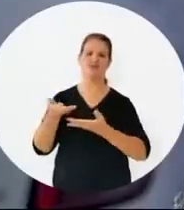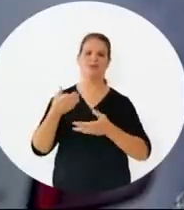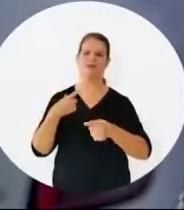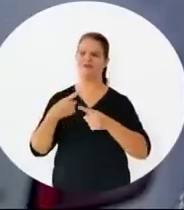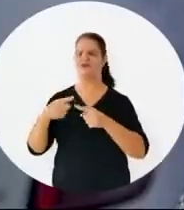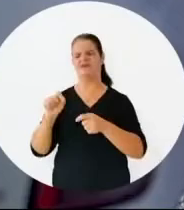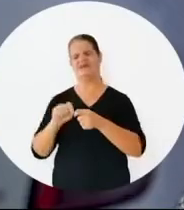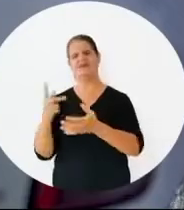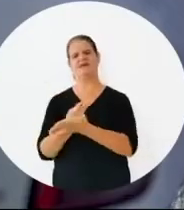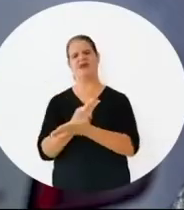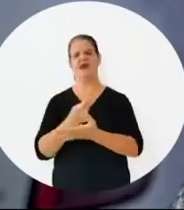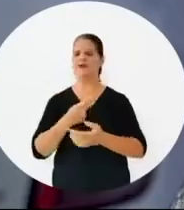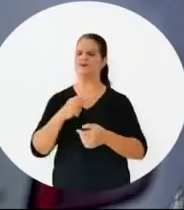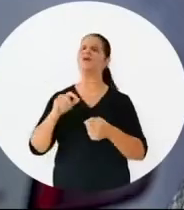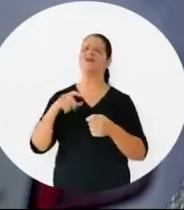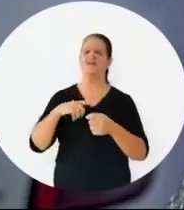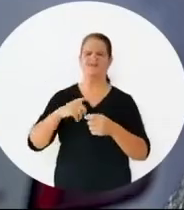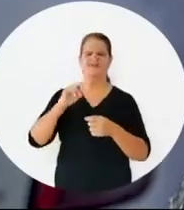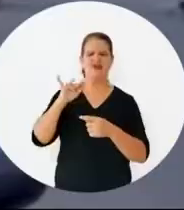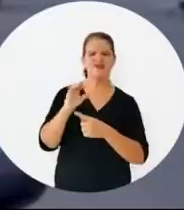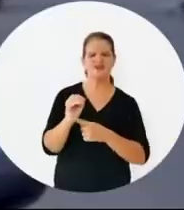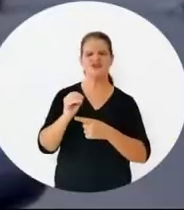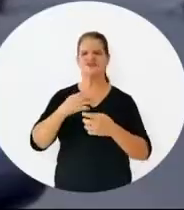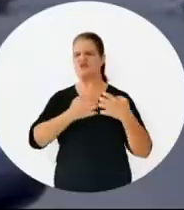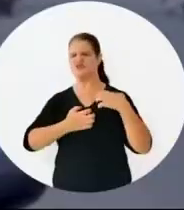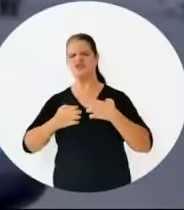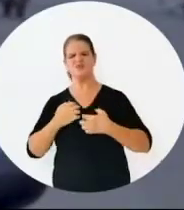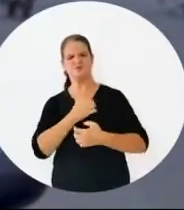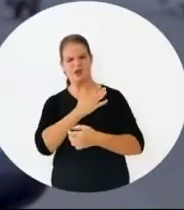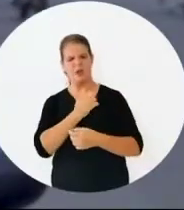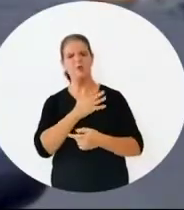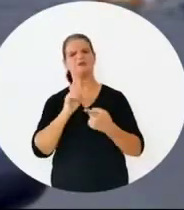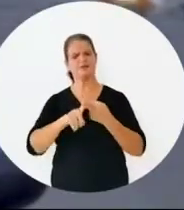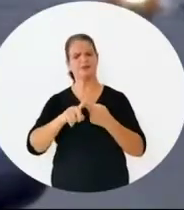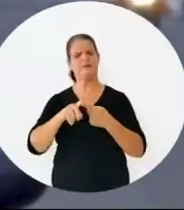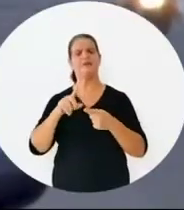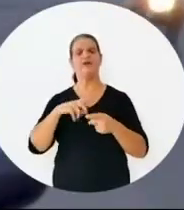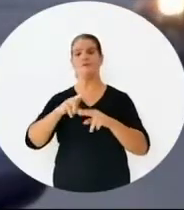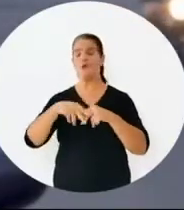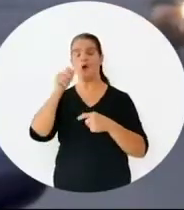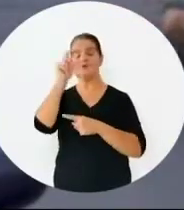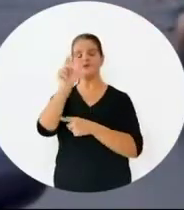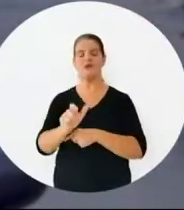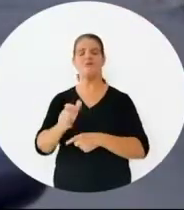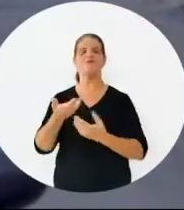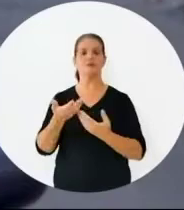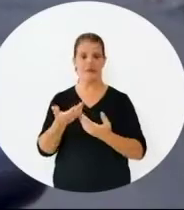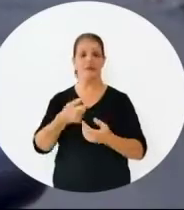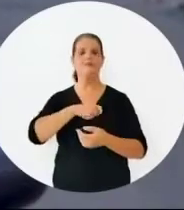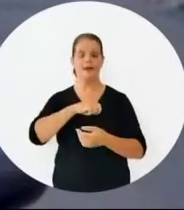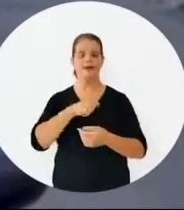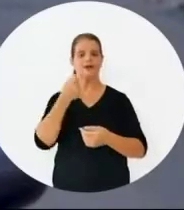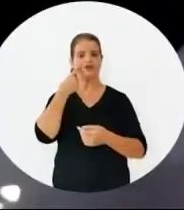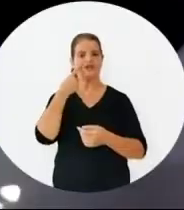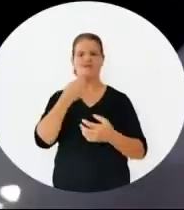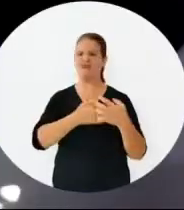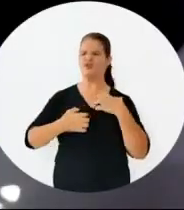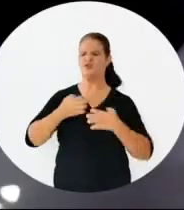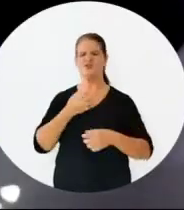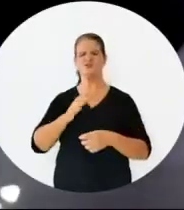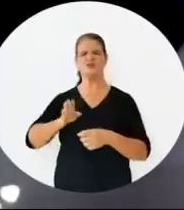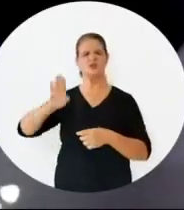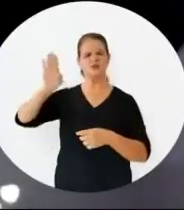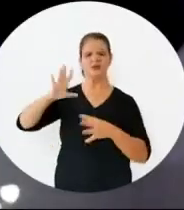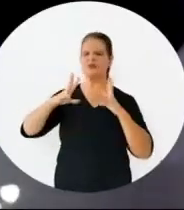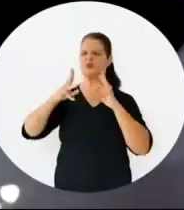religião da gente no meio, né? O que ele está fazendo está errado. Fascismo, desespero e preconceito também, pelo fato de Marília ser mulher. A gente